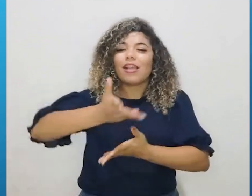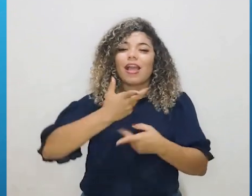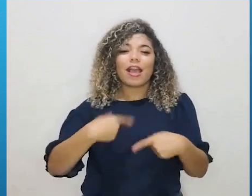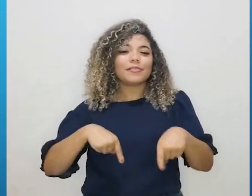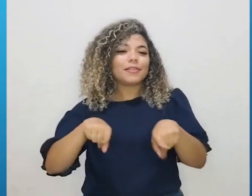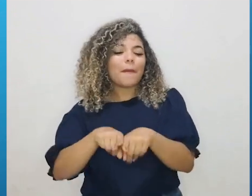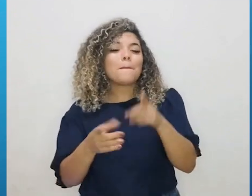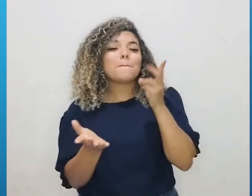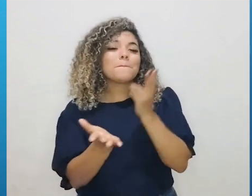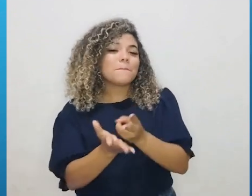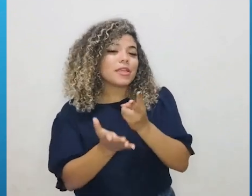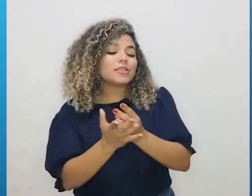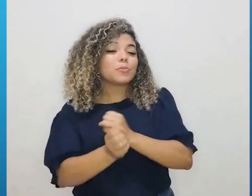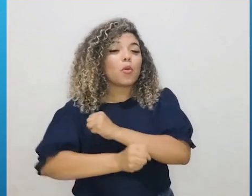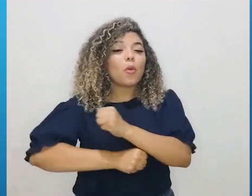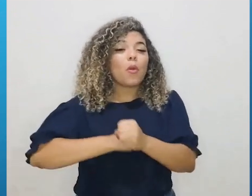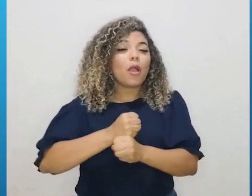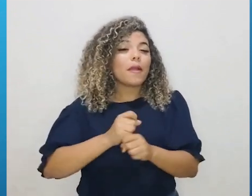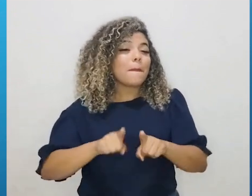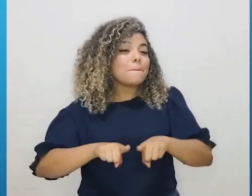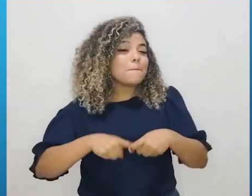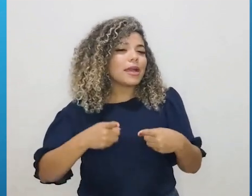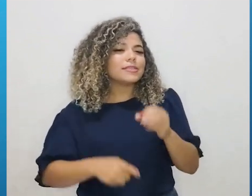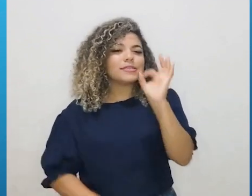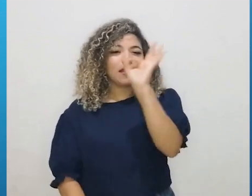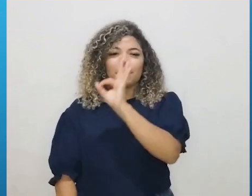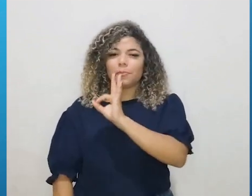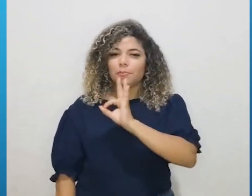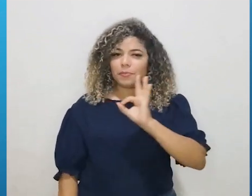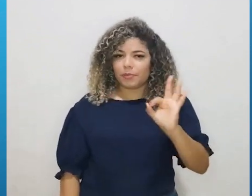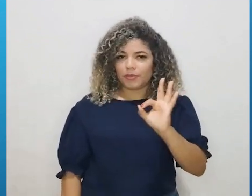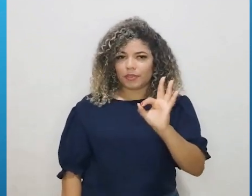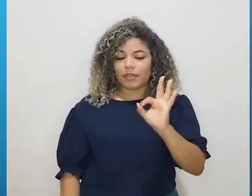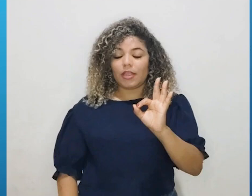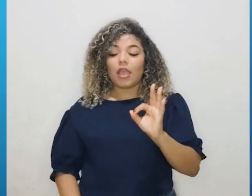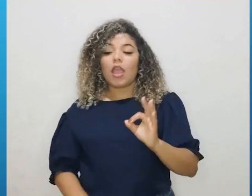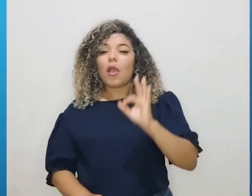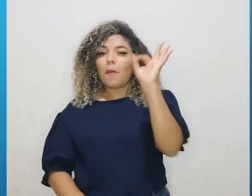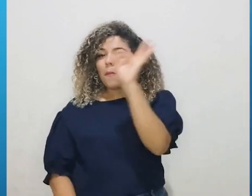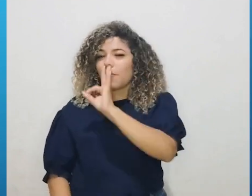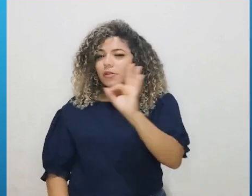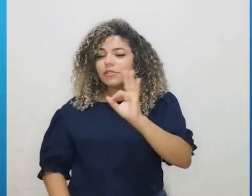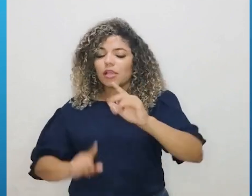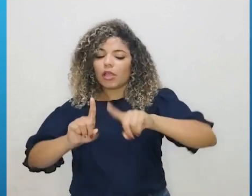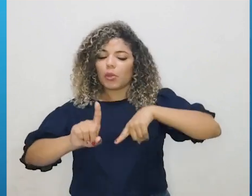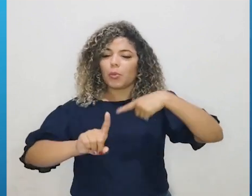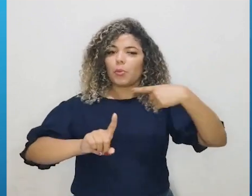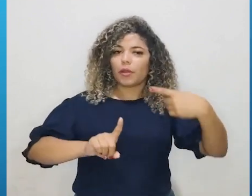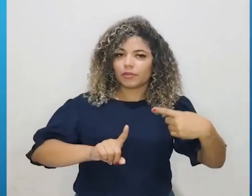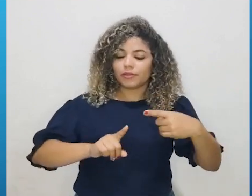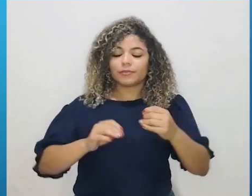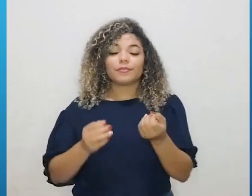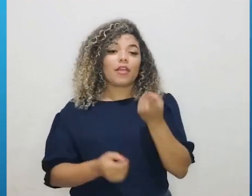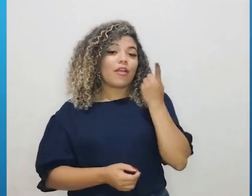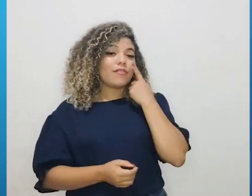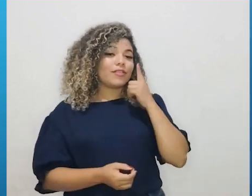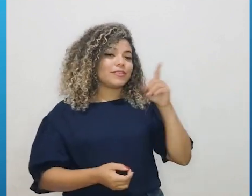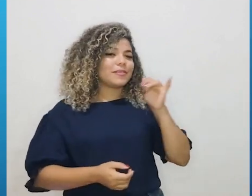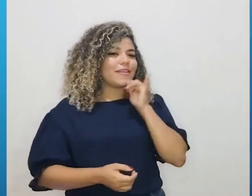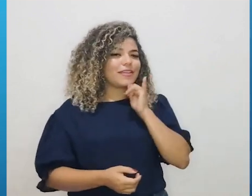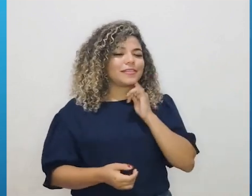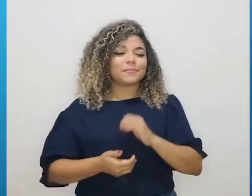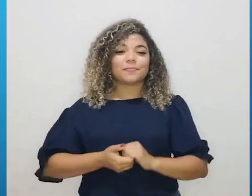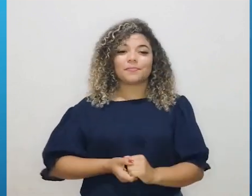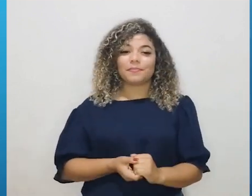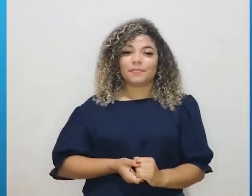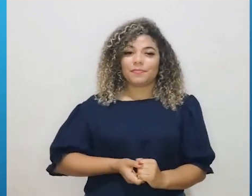aos mesmos anos, só que dessa vez em porcentagem. relacionando um ano com o ano seguinte da pesquisa. Olha só, por exemplo,